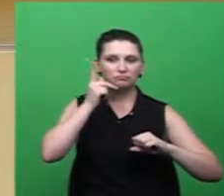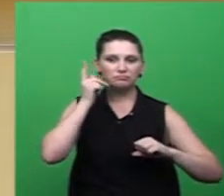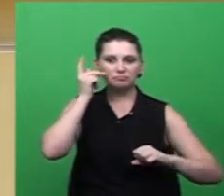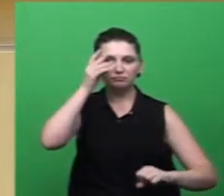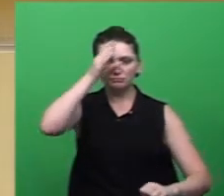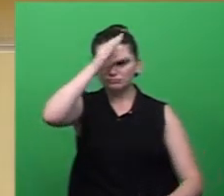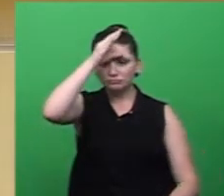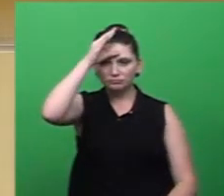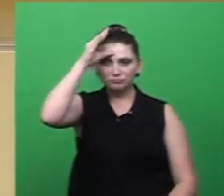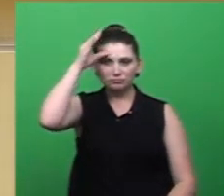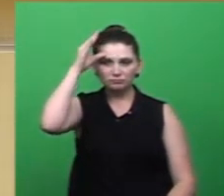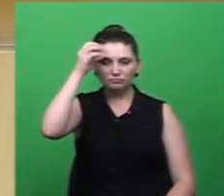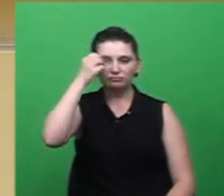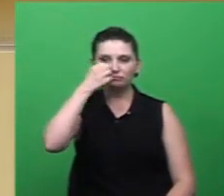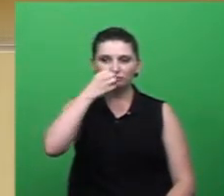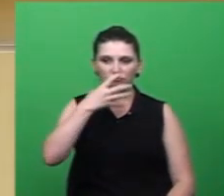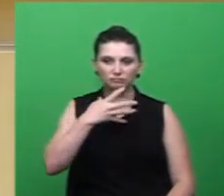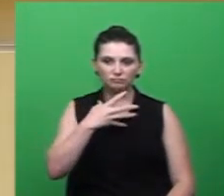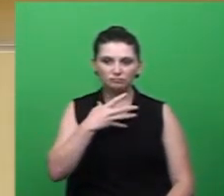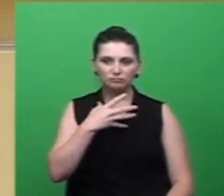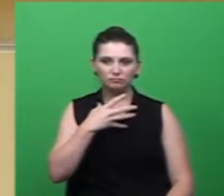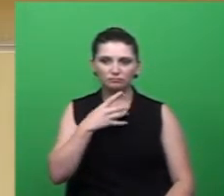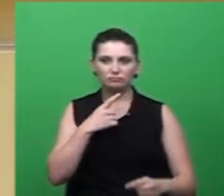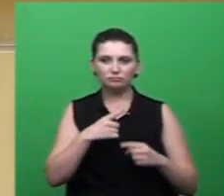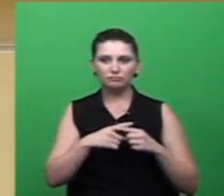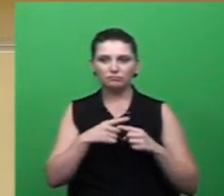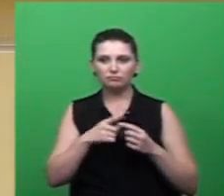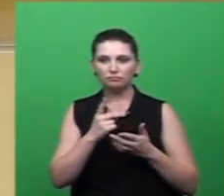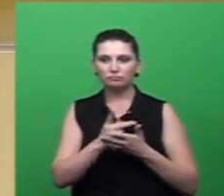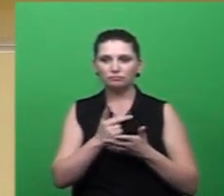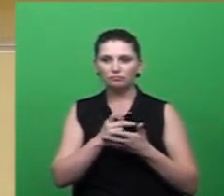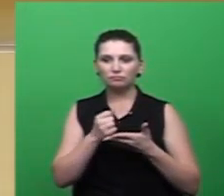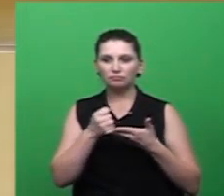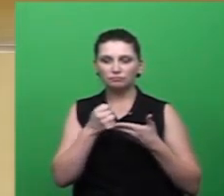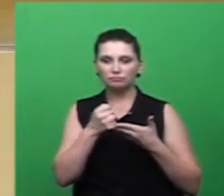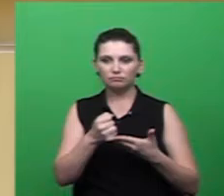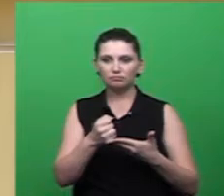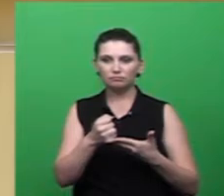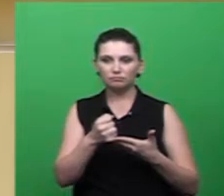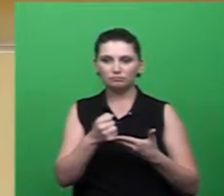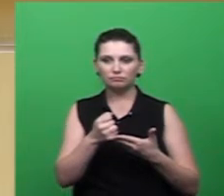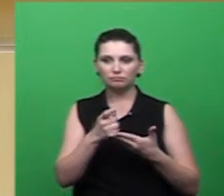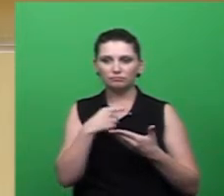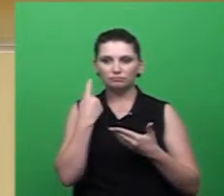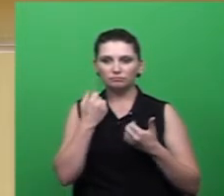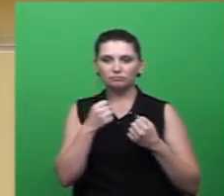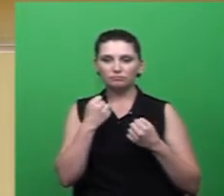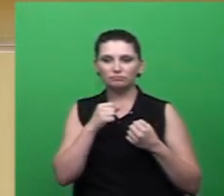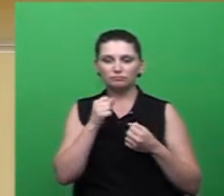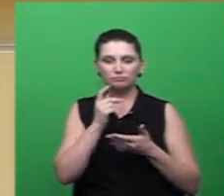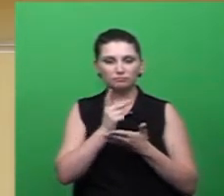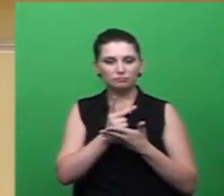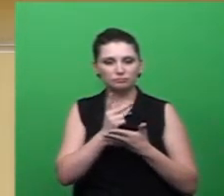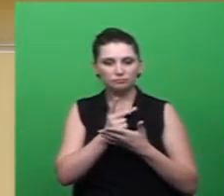e há muito vem colaborando para isso. Isso também é um reflexo de uma política correta